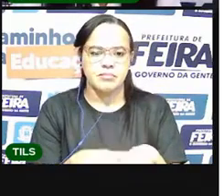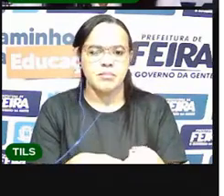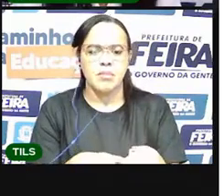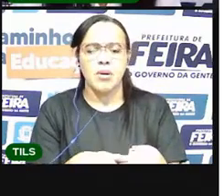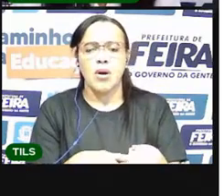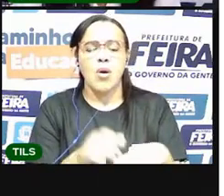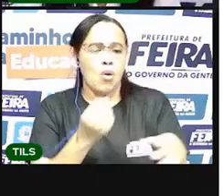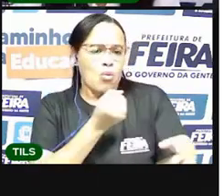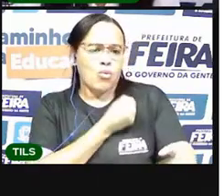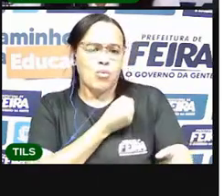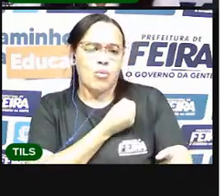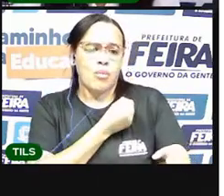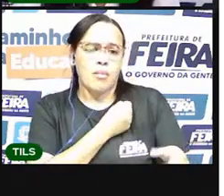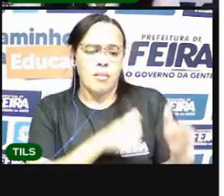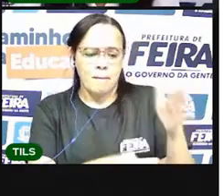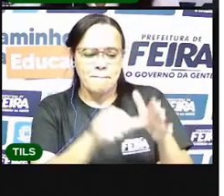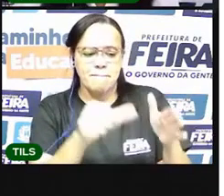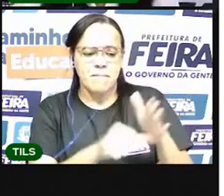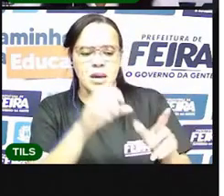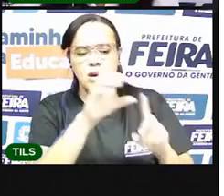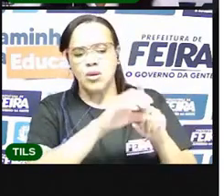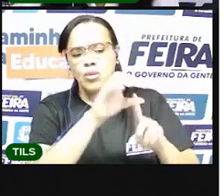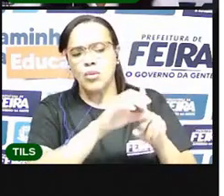número que aparece no calendário?